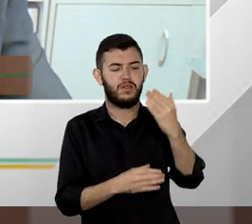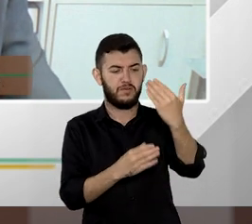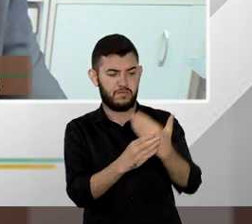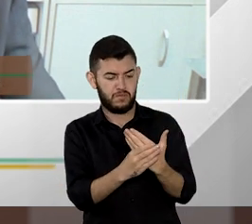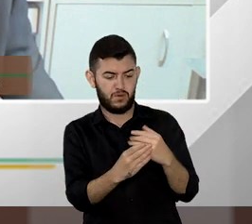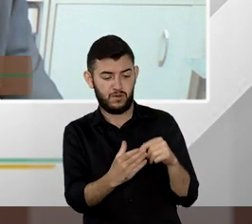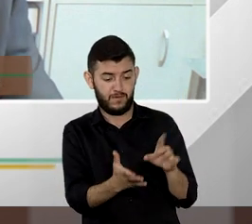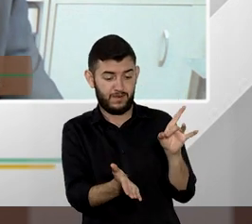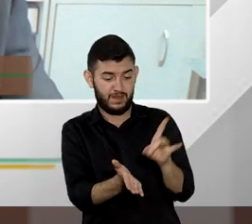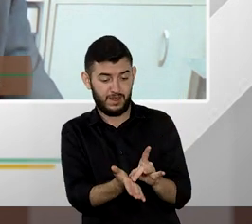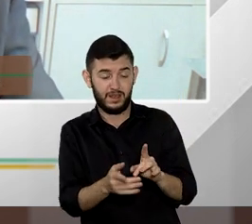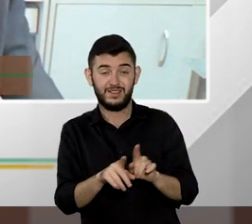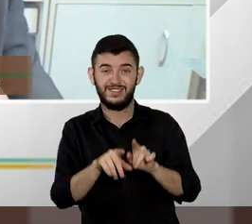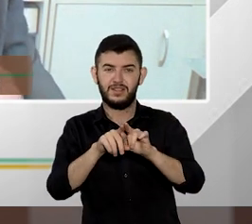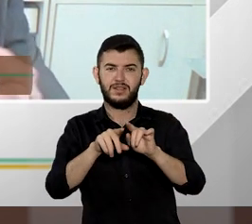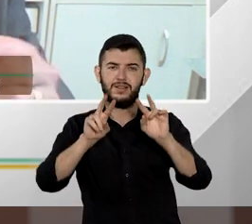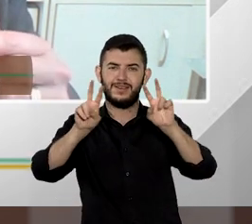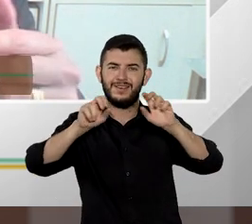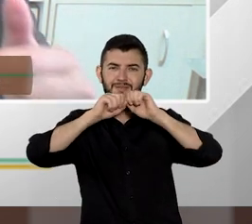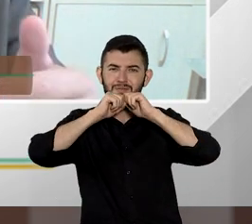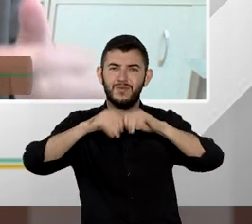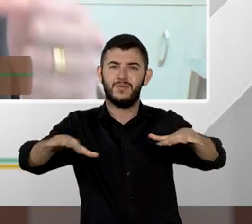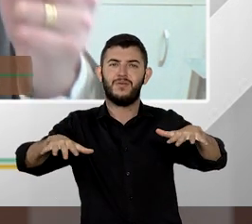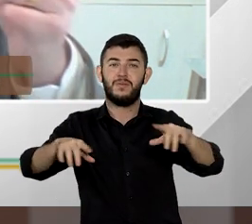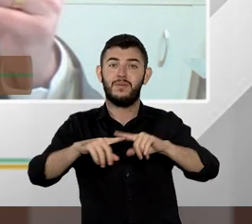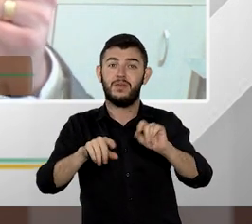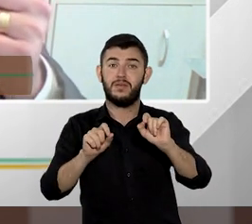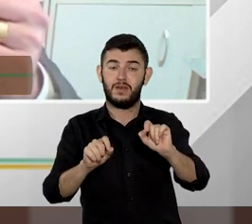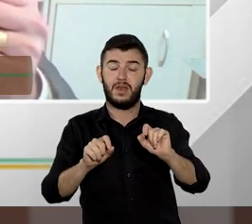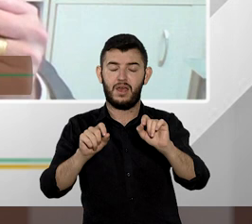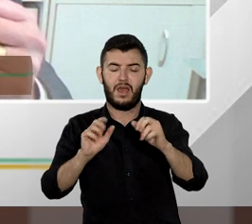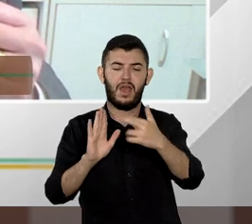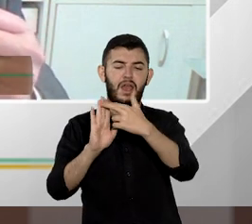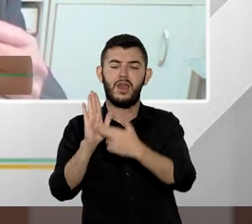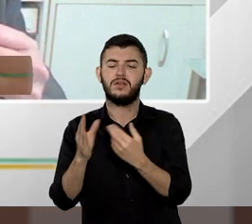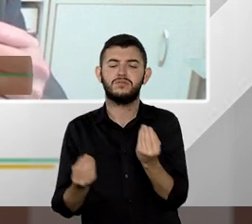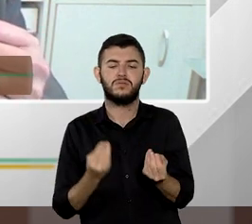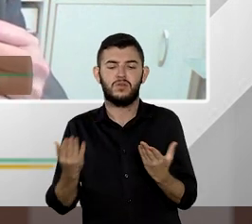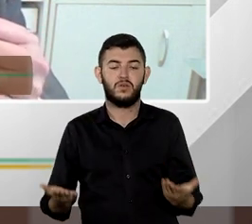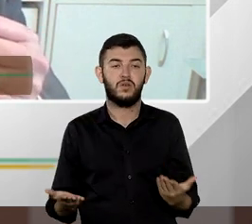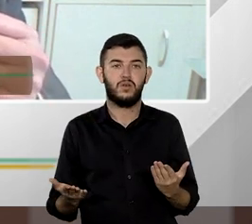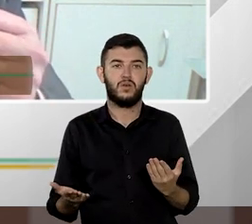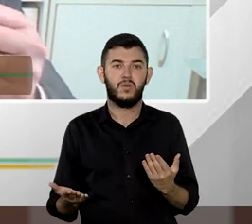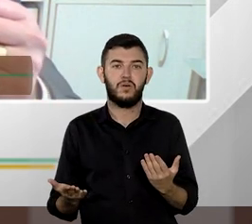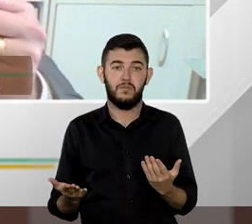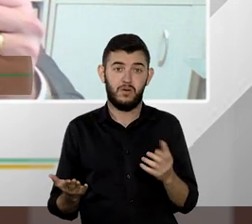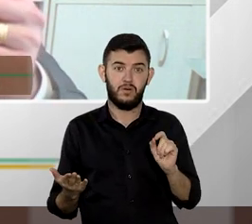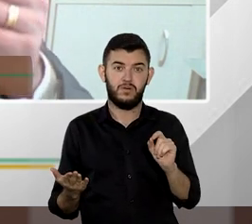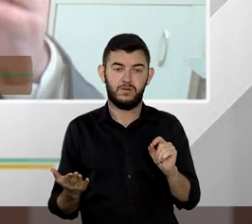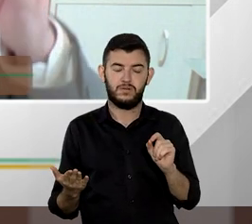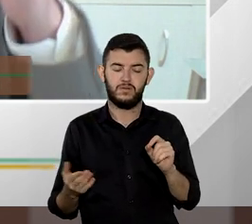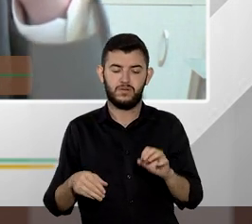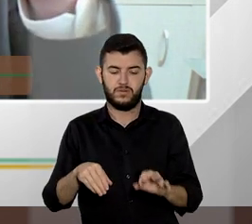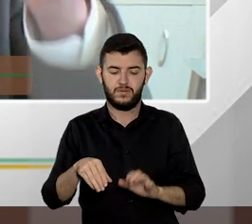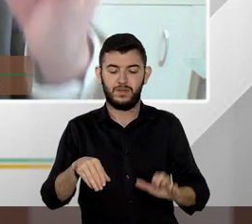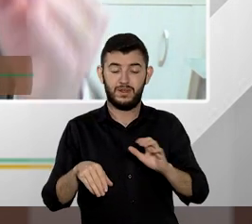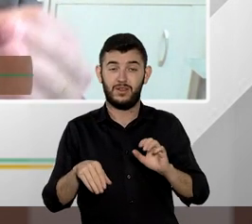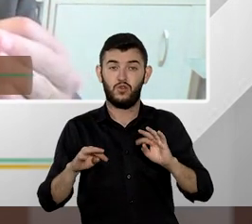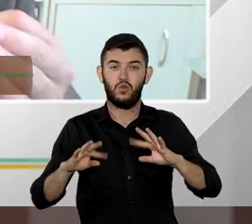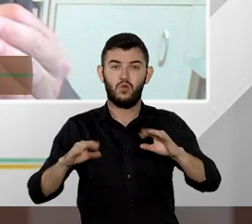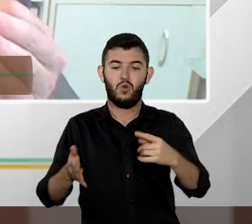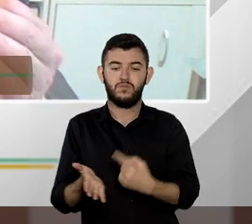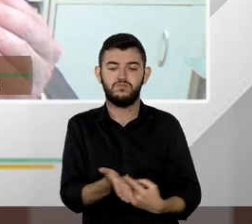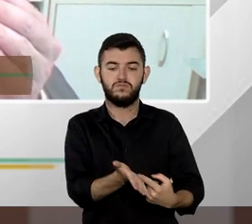Supremo a regra é que o reconhecimento da repercussão geral signifique a formação de um